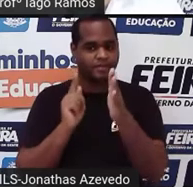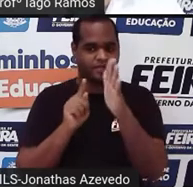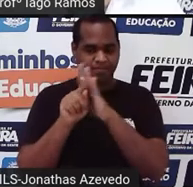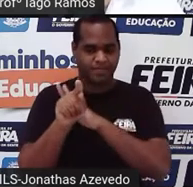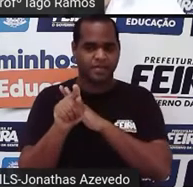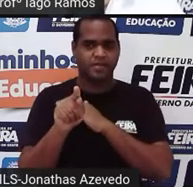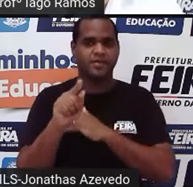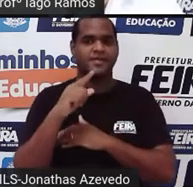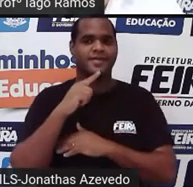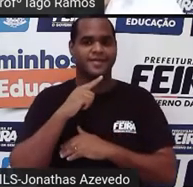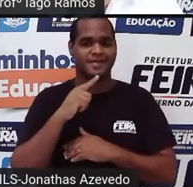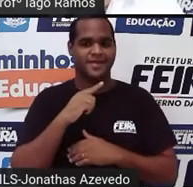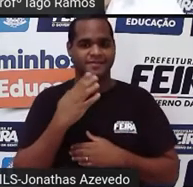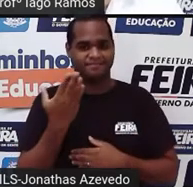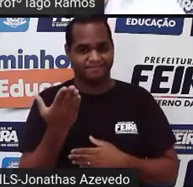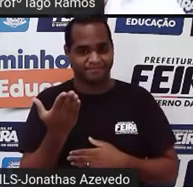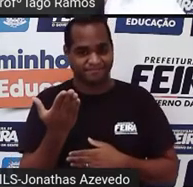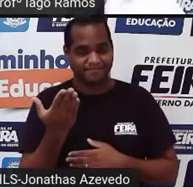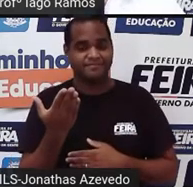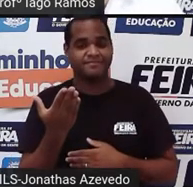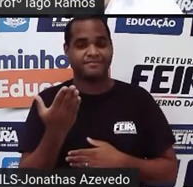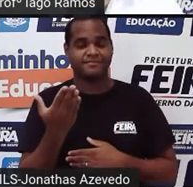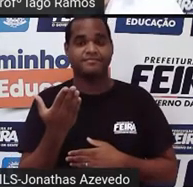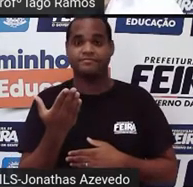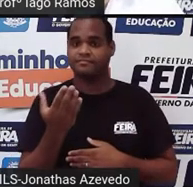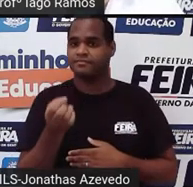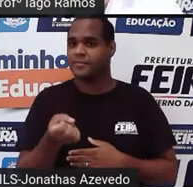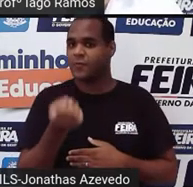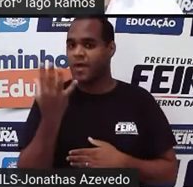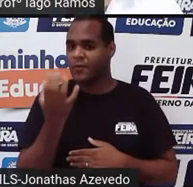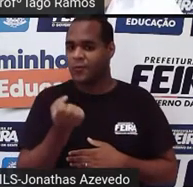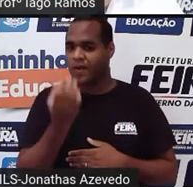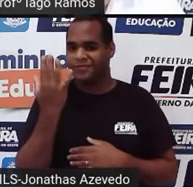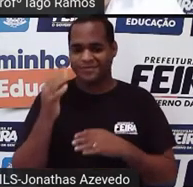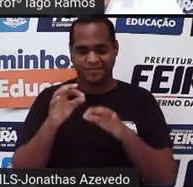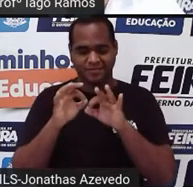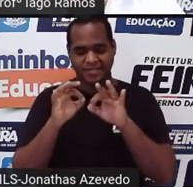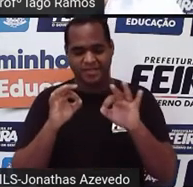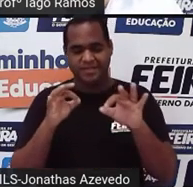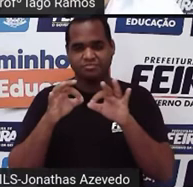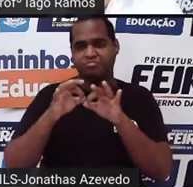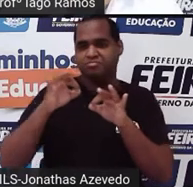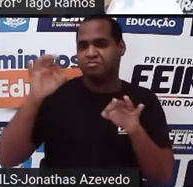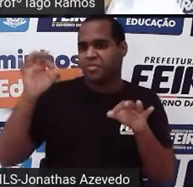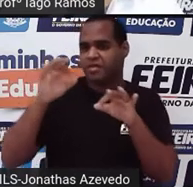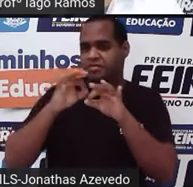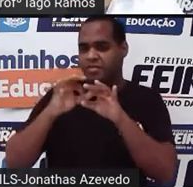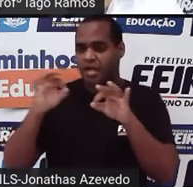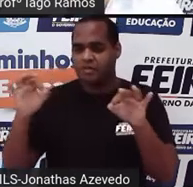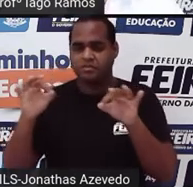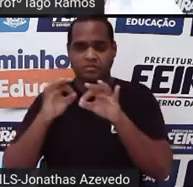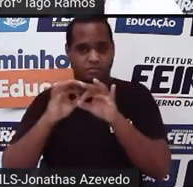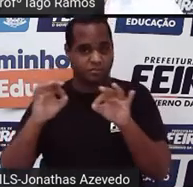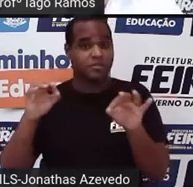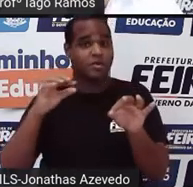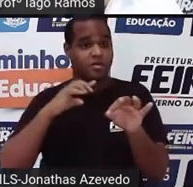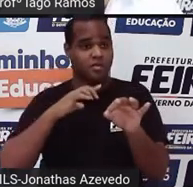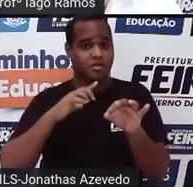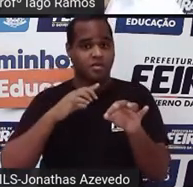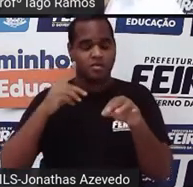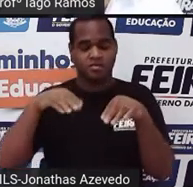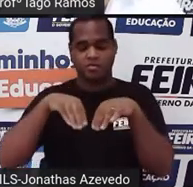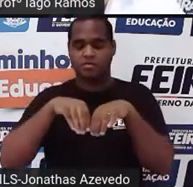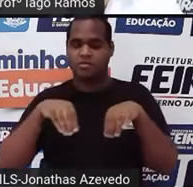é essa daqui, olha. Quais as medidas das dimensões de um